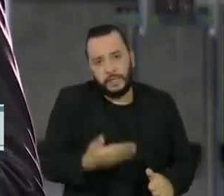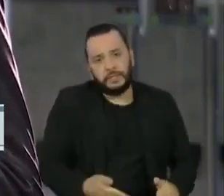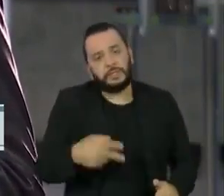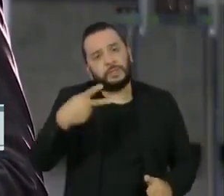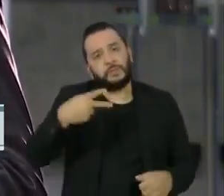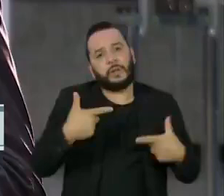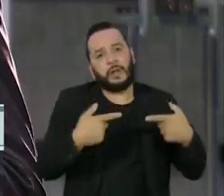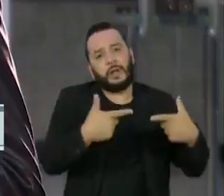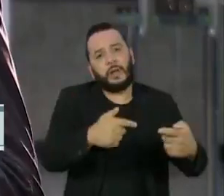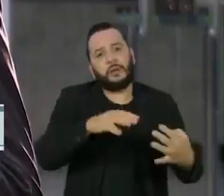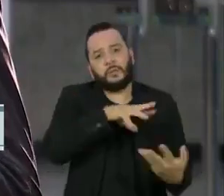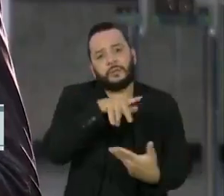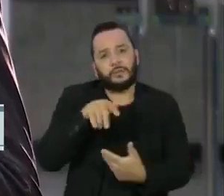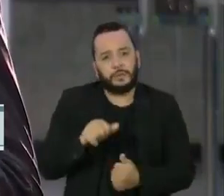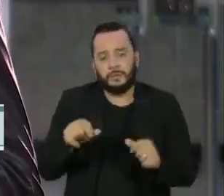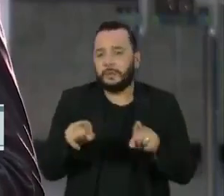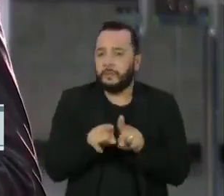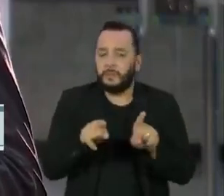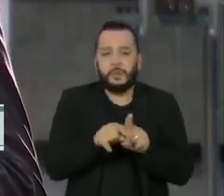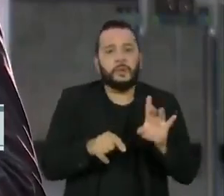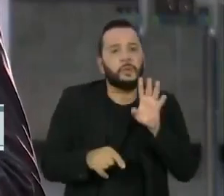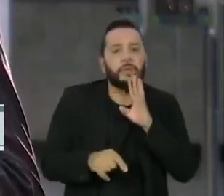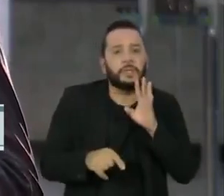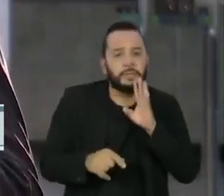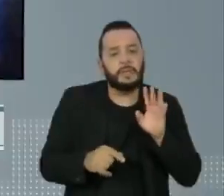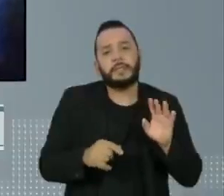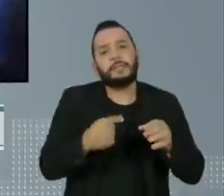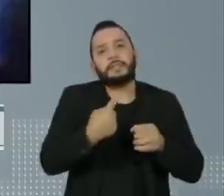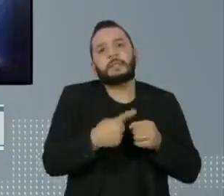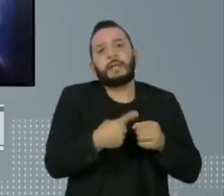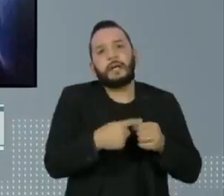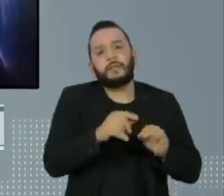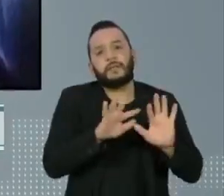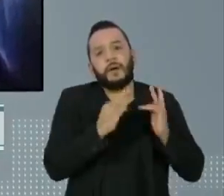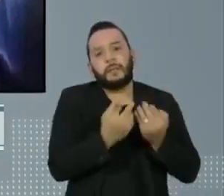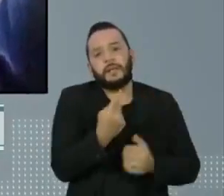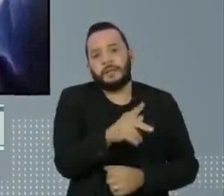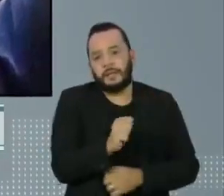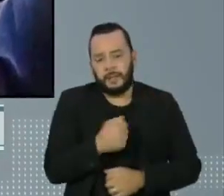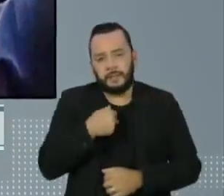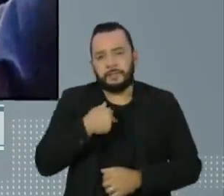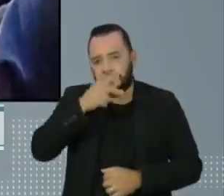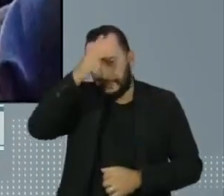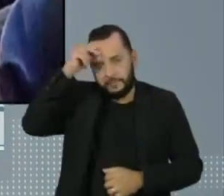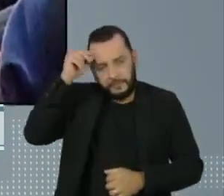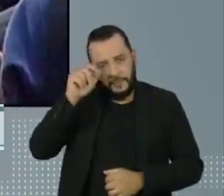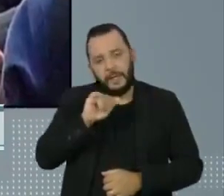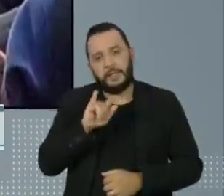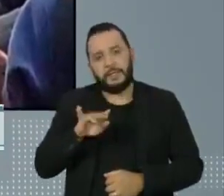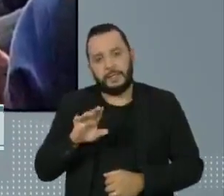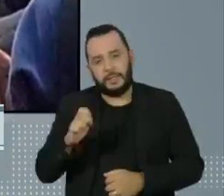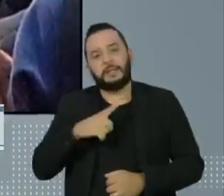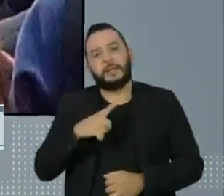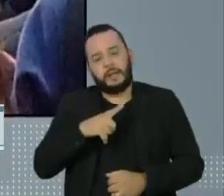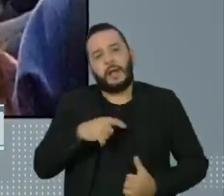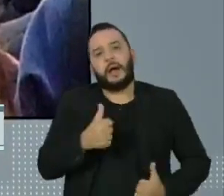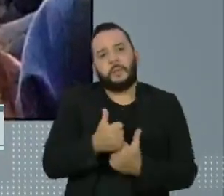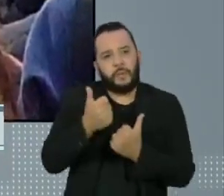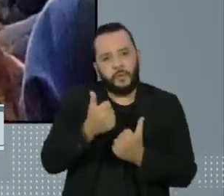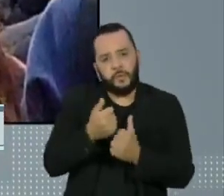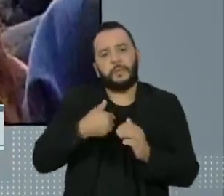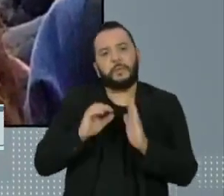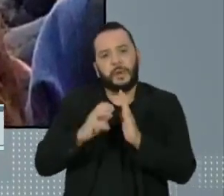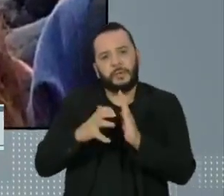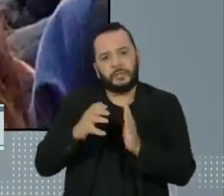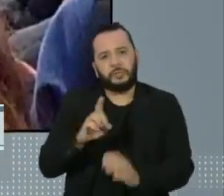conhecer a cidade de onde saíram seus antepassados. A prefeita, Alessandra Buoso, que tem apoio do maior partido político